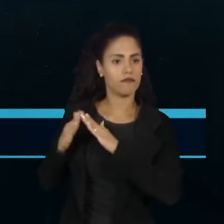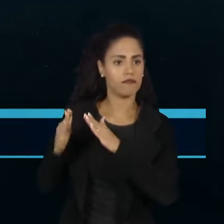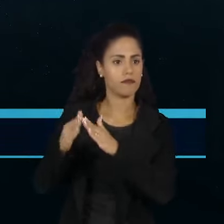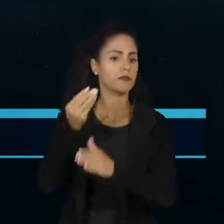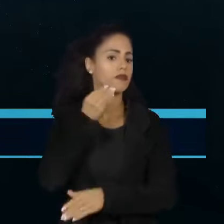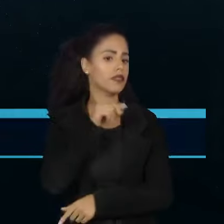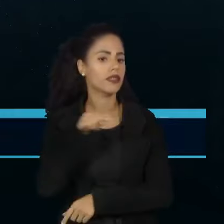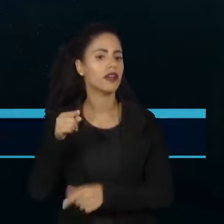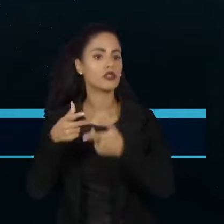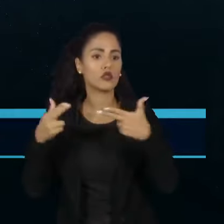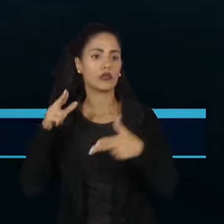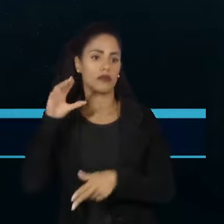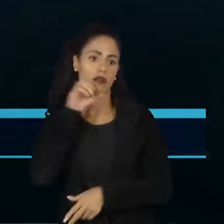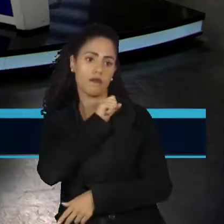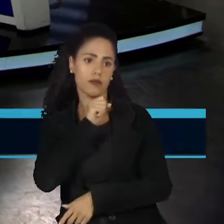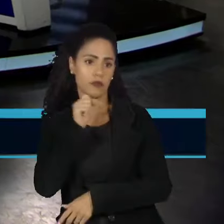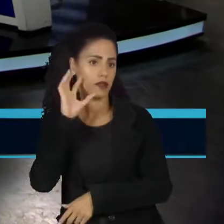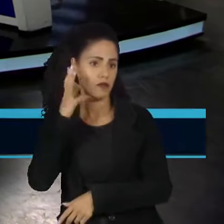campo nas situações de emergência.